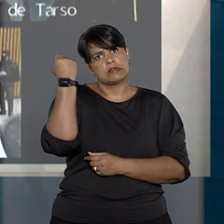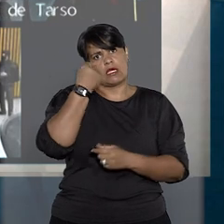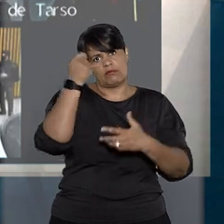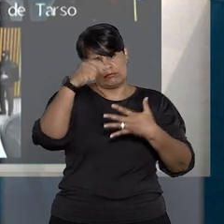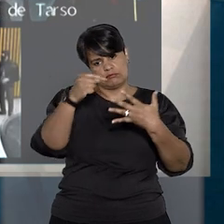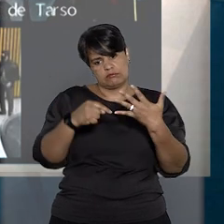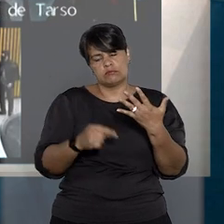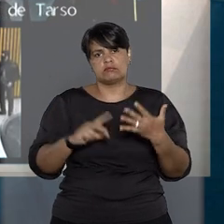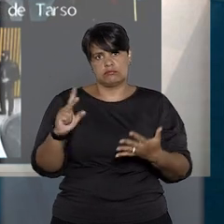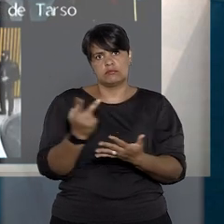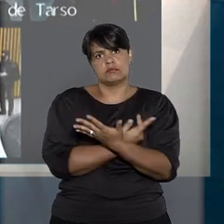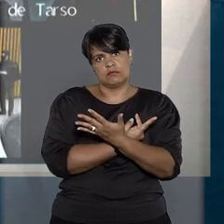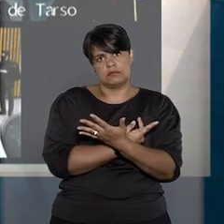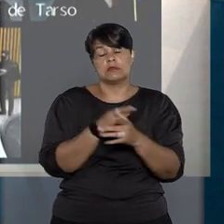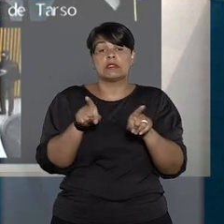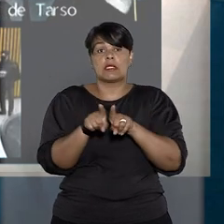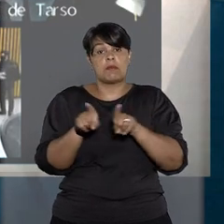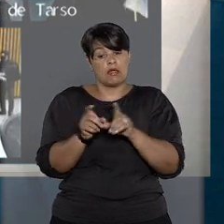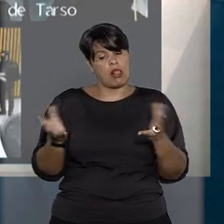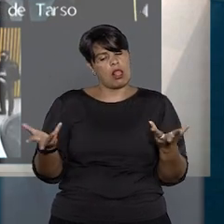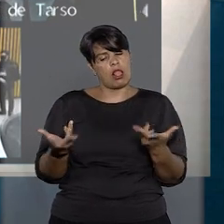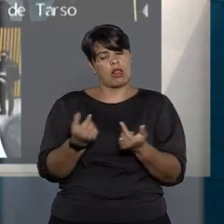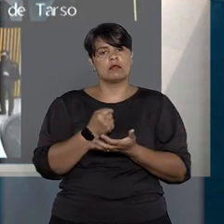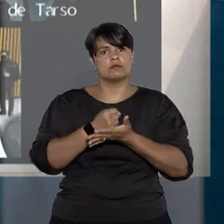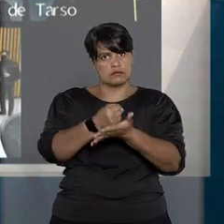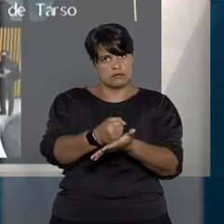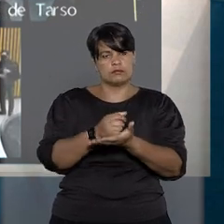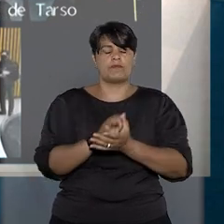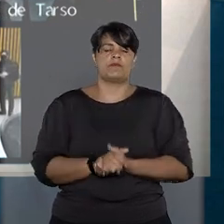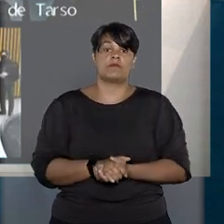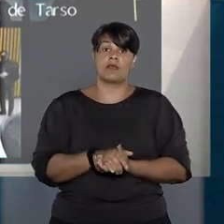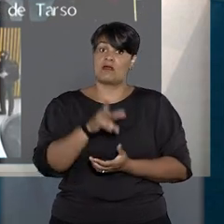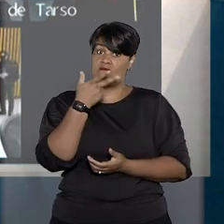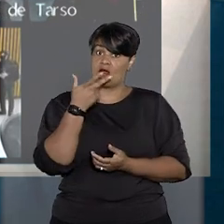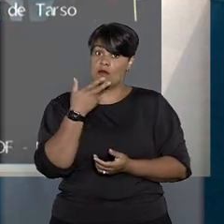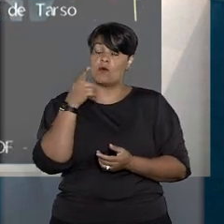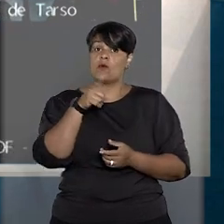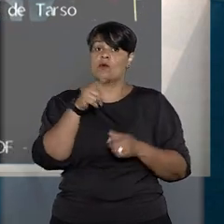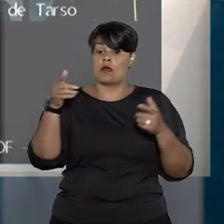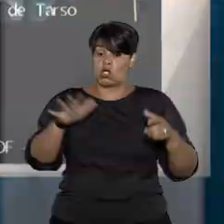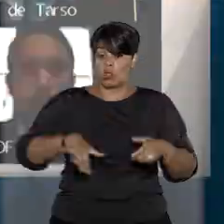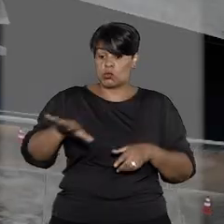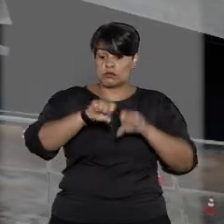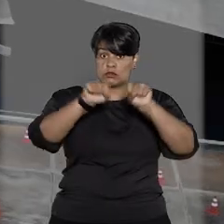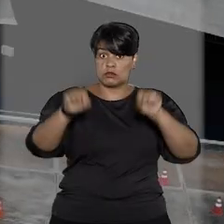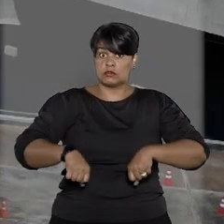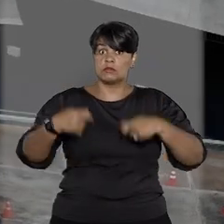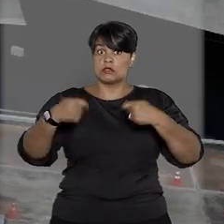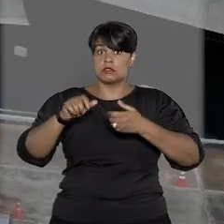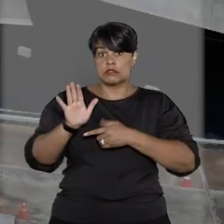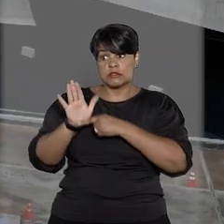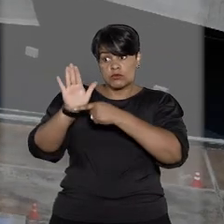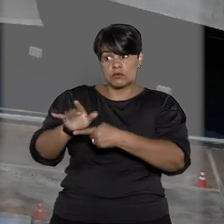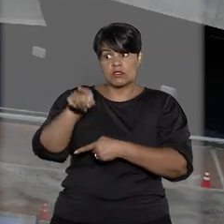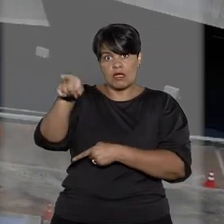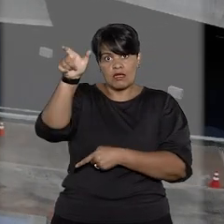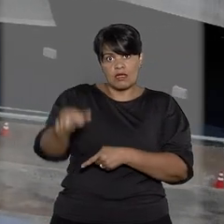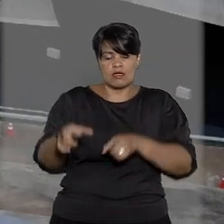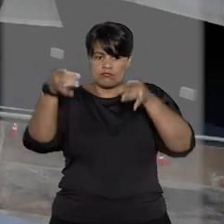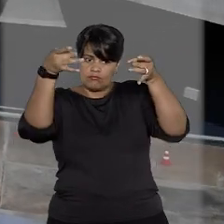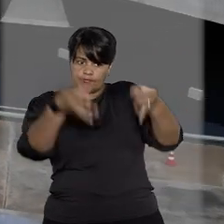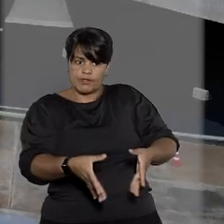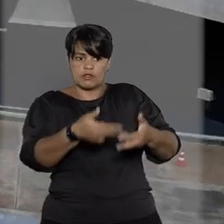dos fatos e da eficácia da colaboração. O ministro ponderou que o sistema deve estimular o agente a abandonar as atividades